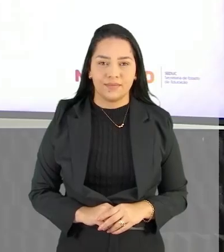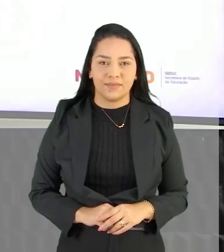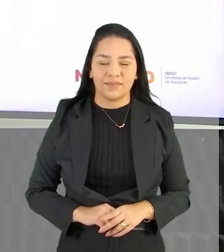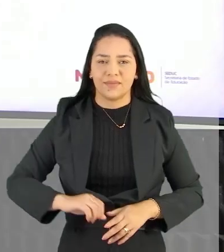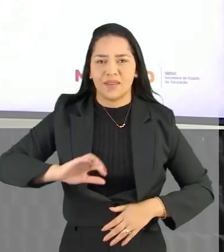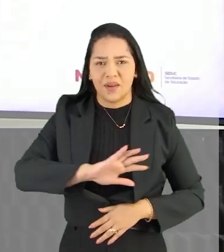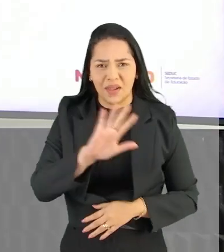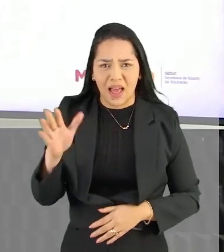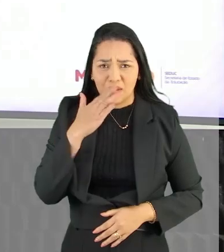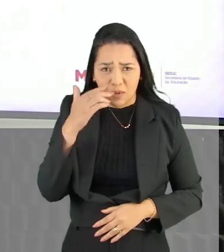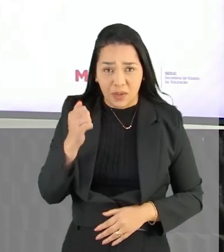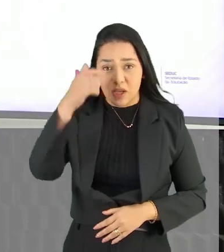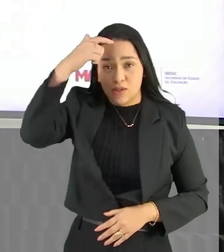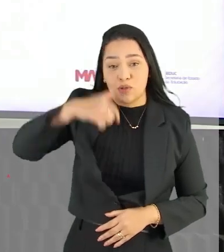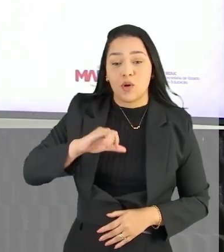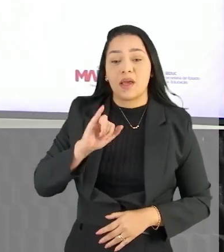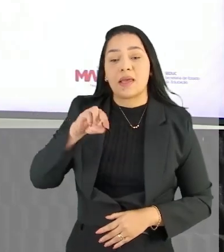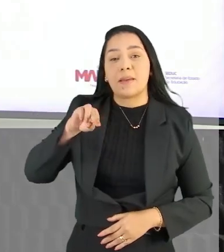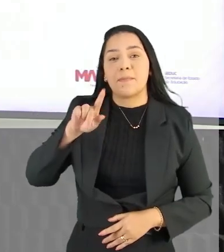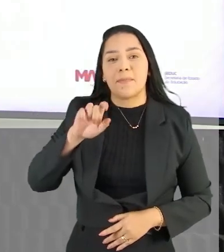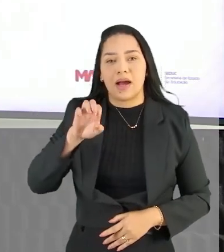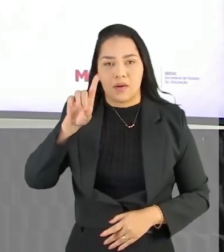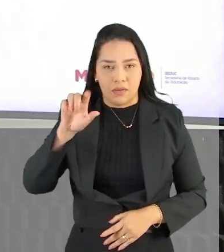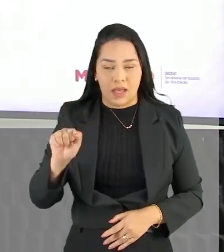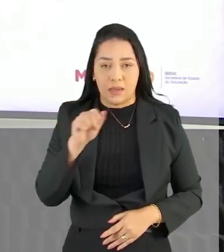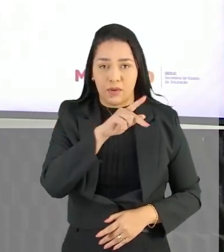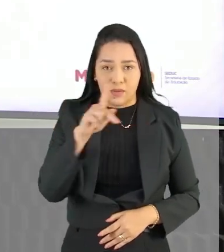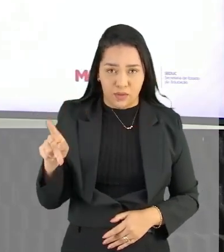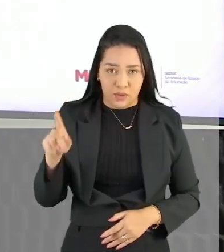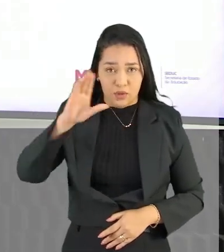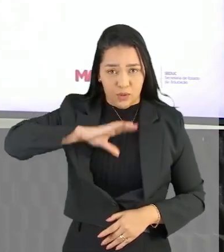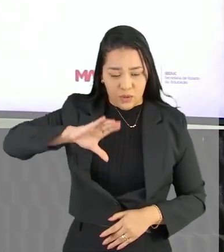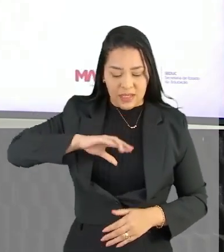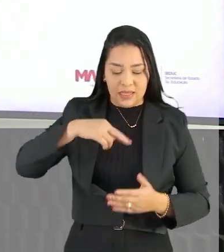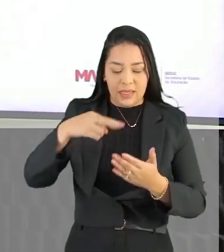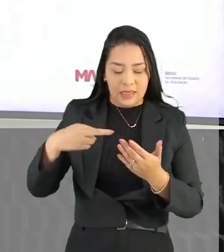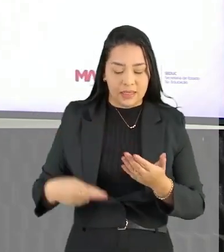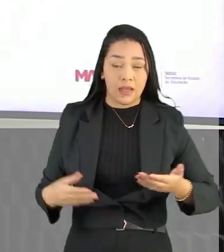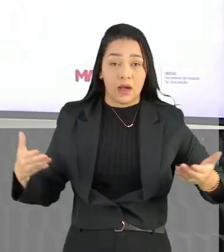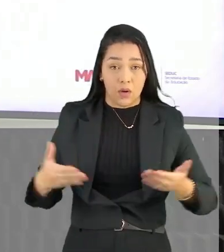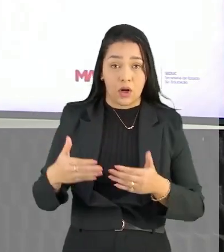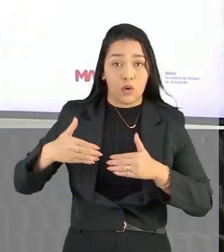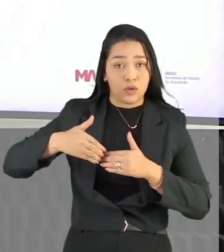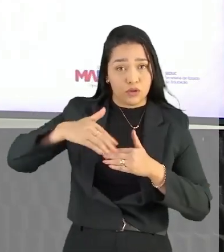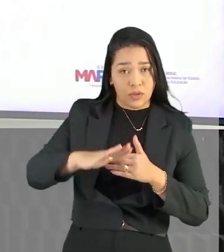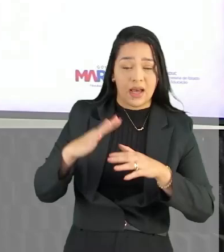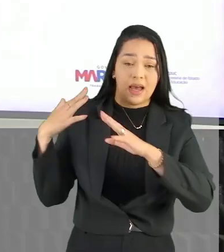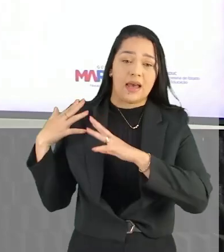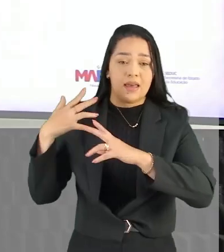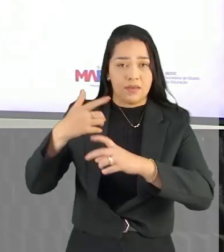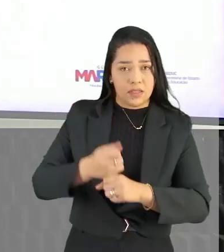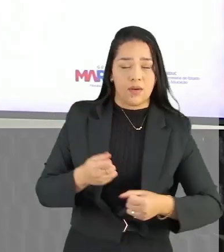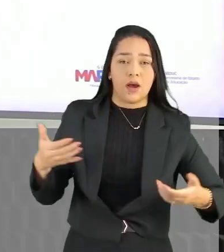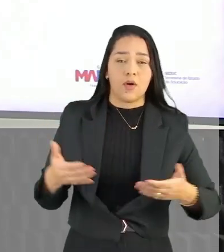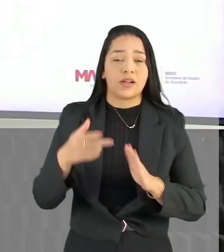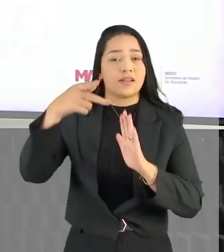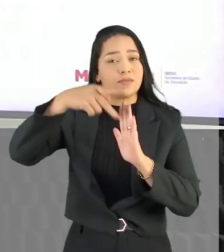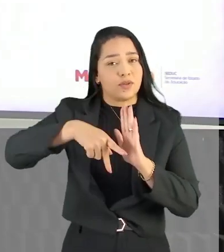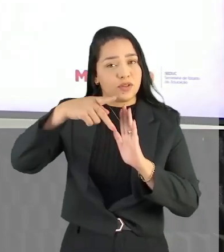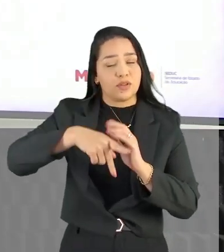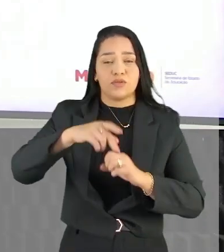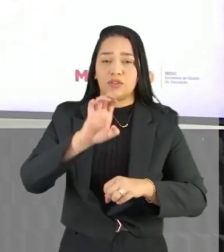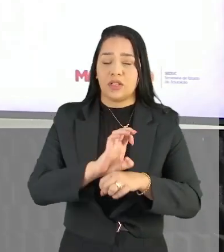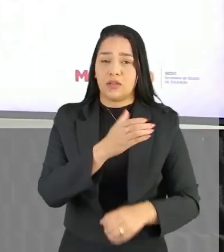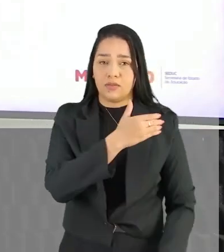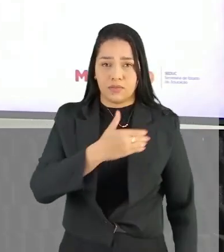Olá pessoal, eu sou a Imaculada Oliveira, sou professora de língua portuguesa em redação. A gente vai continuar a nossa revisão, revisão desse projeto do